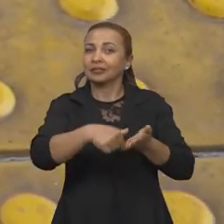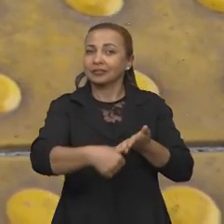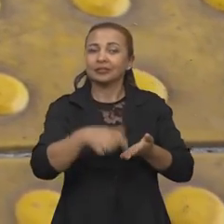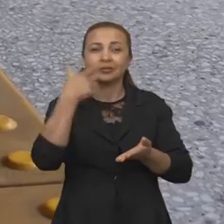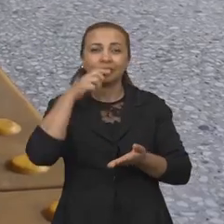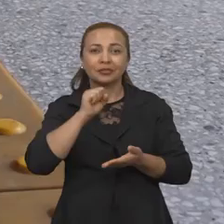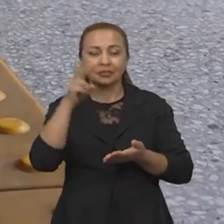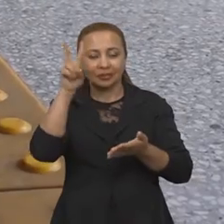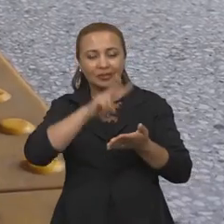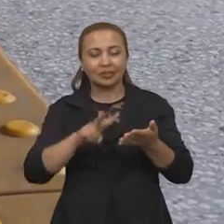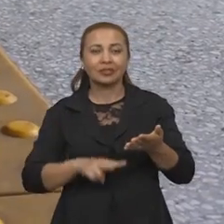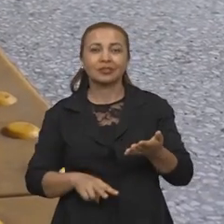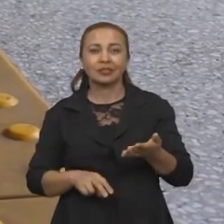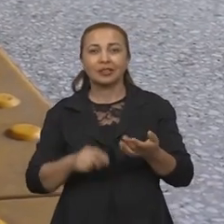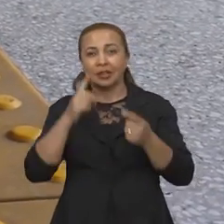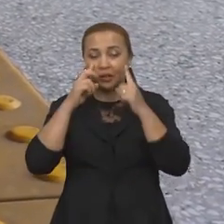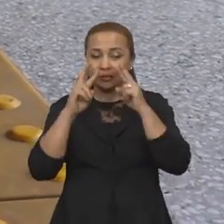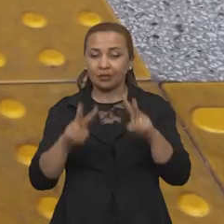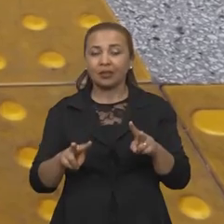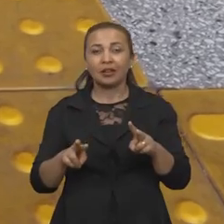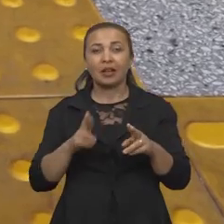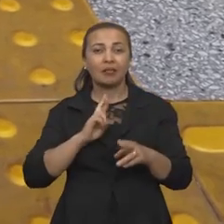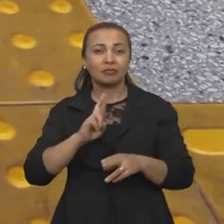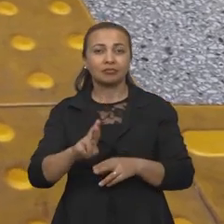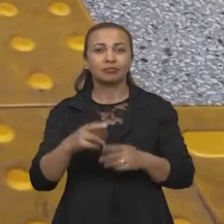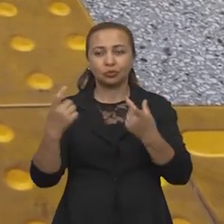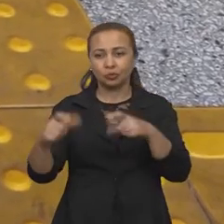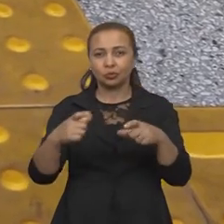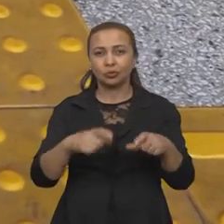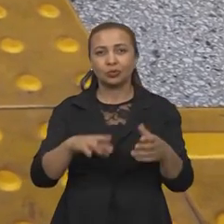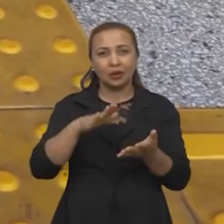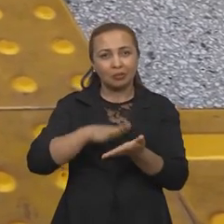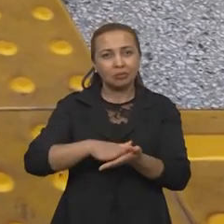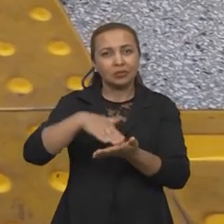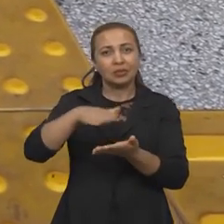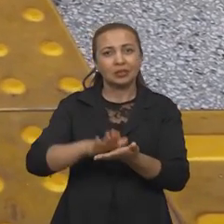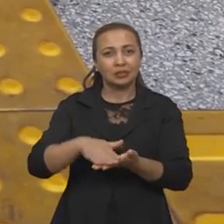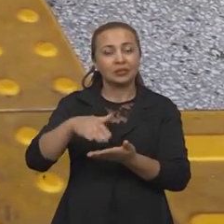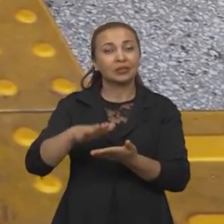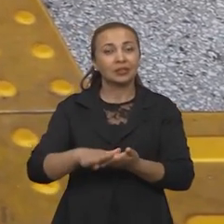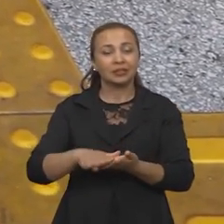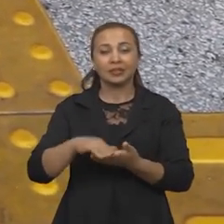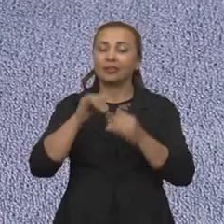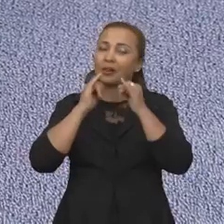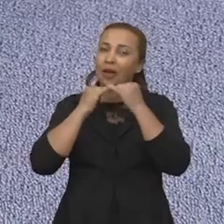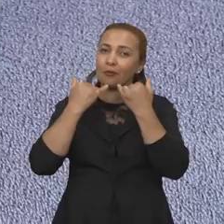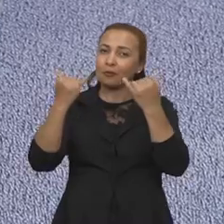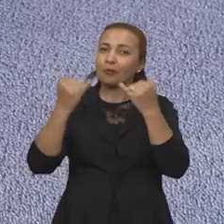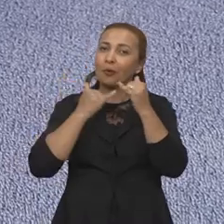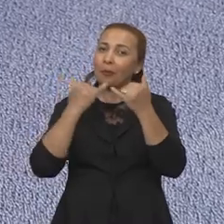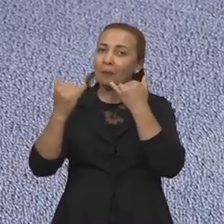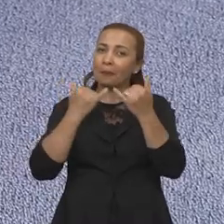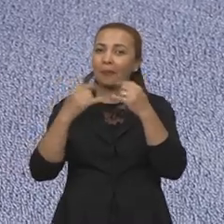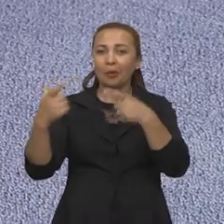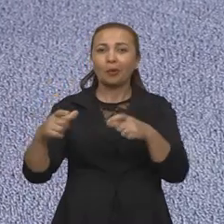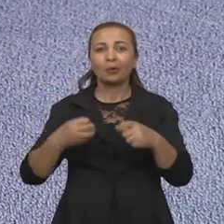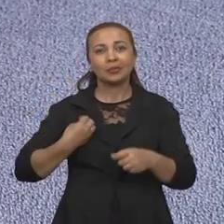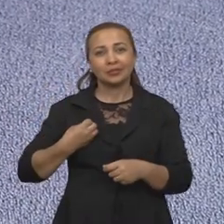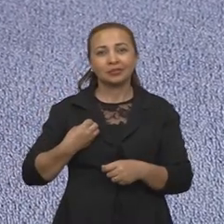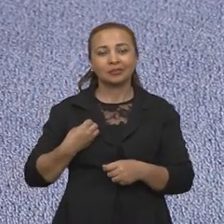aquela etiqueta, identifica aquela etiqueta referente ao local. Ele vai informar em qual ambiente ele se encontra.